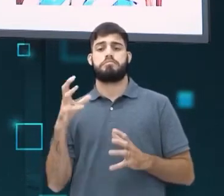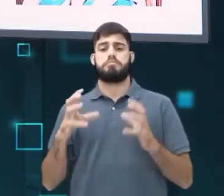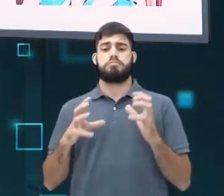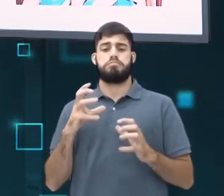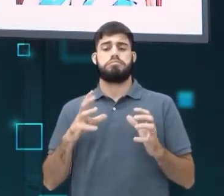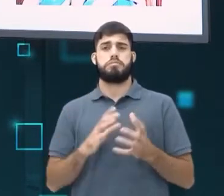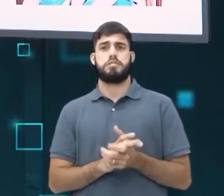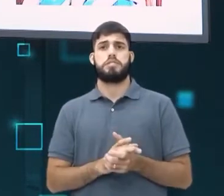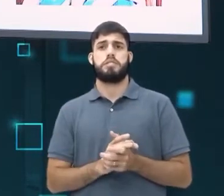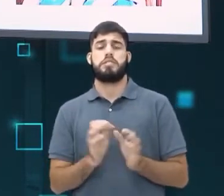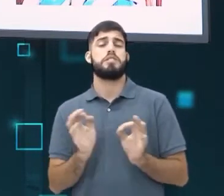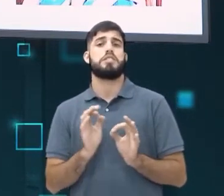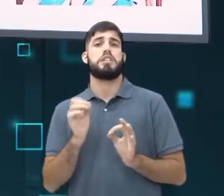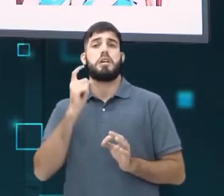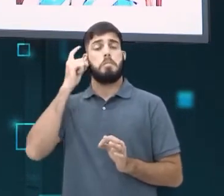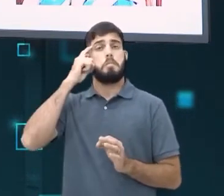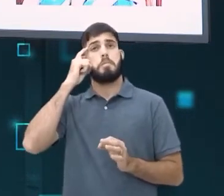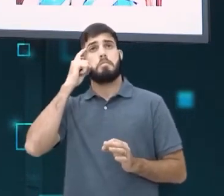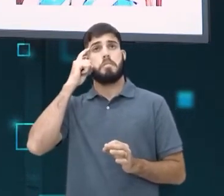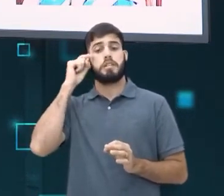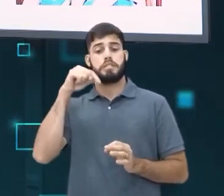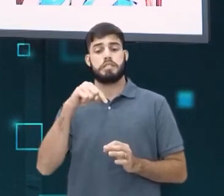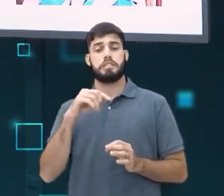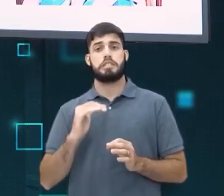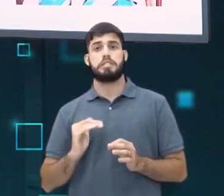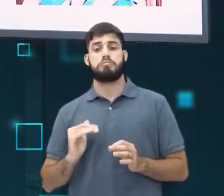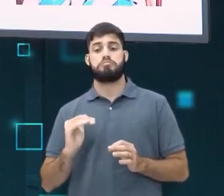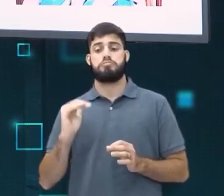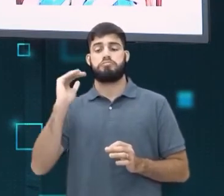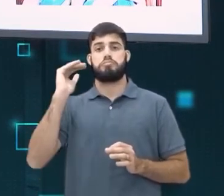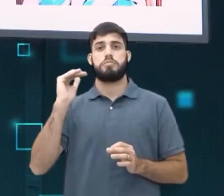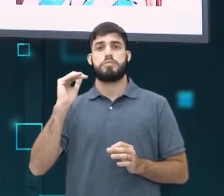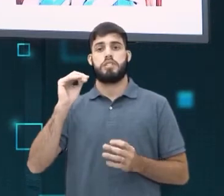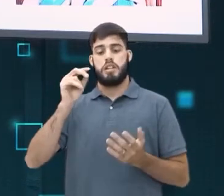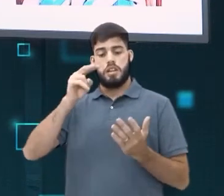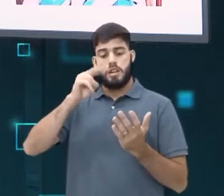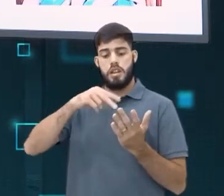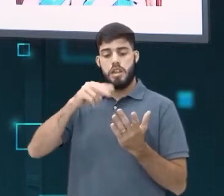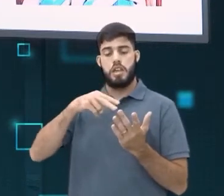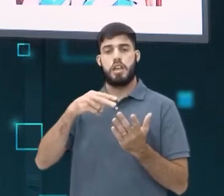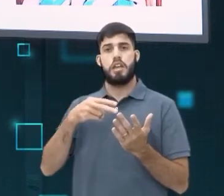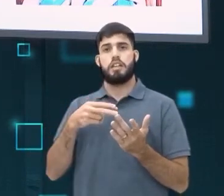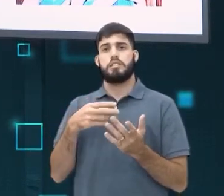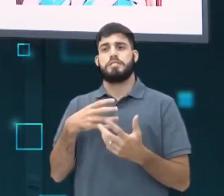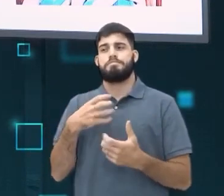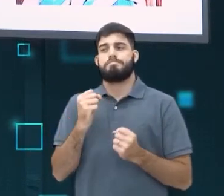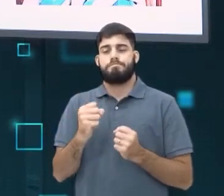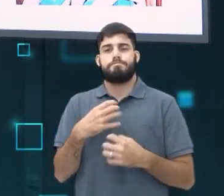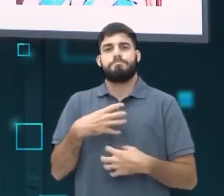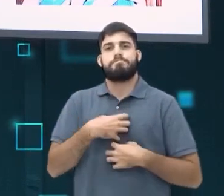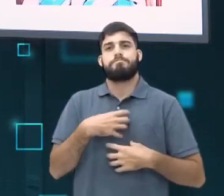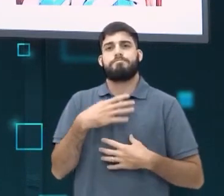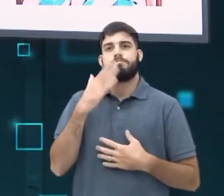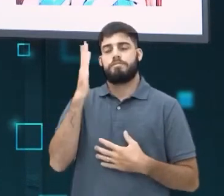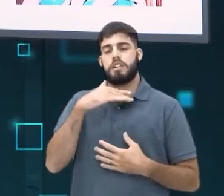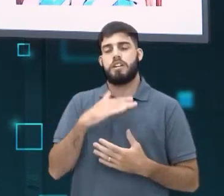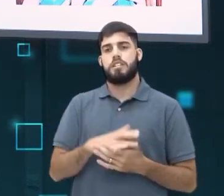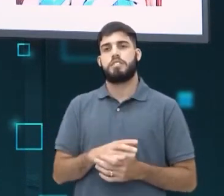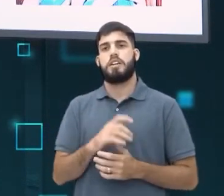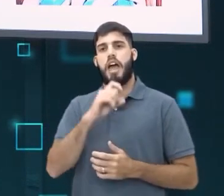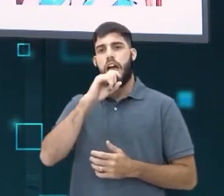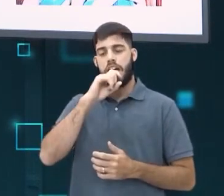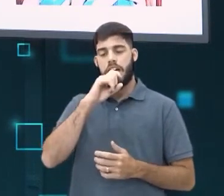ninguém pensa que essa criança vai crescer. Que ela vai ler aqueles comentários. Que ela pode se sentir mal por ter sido chamada de